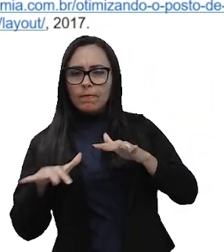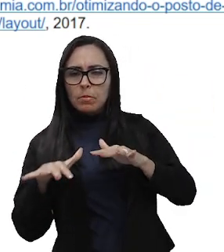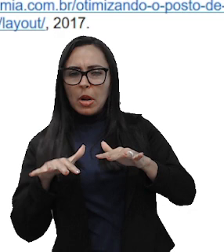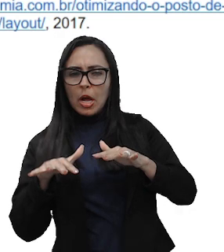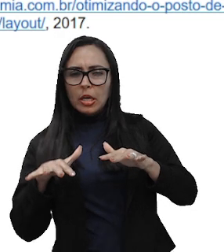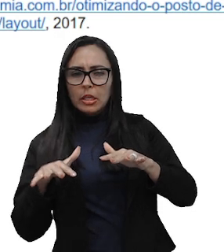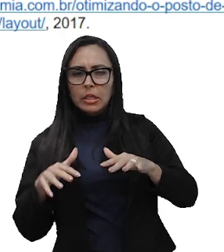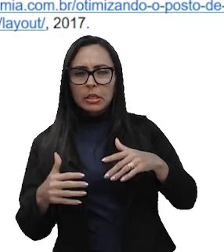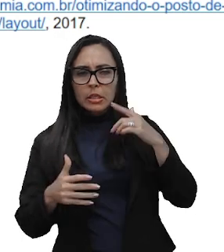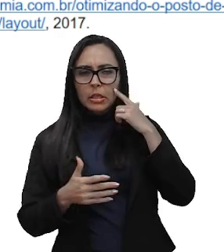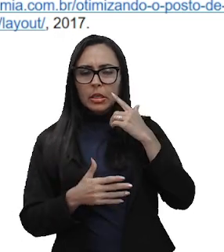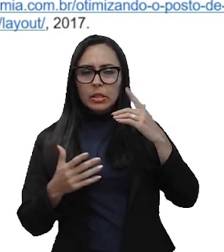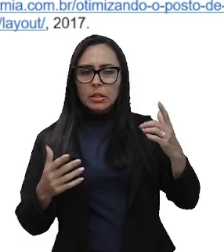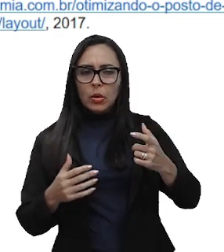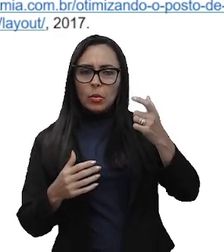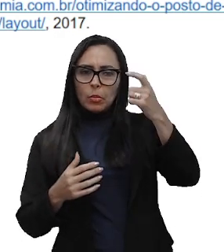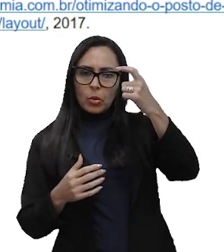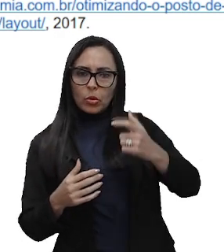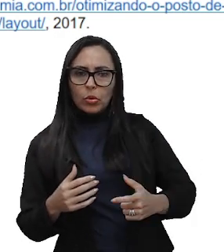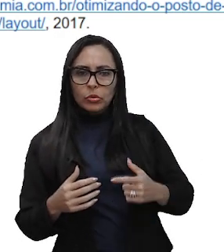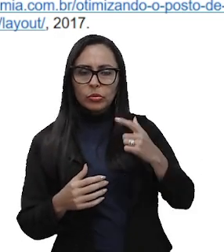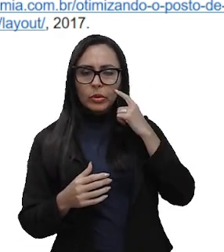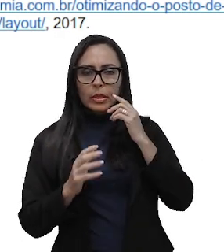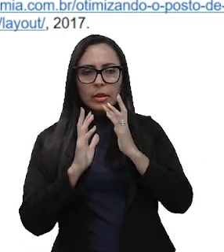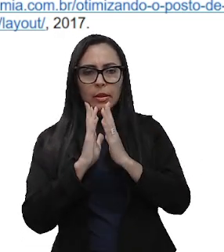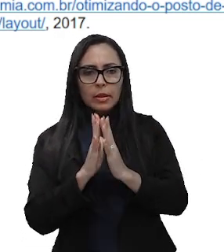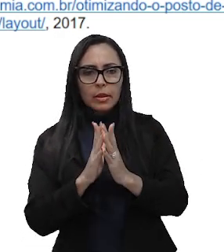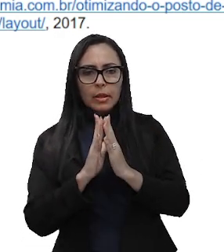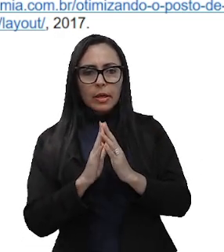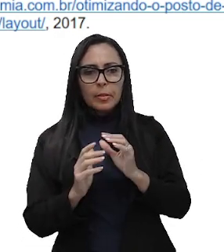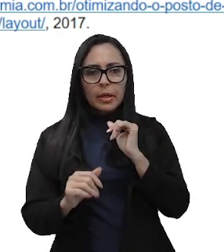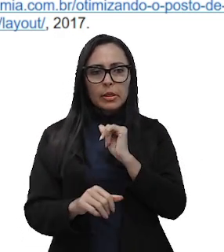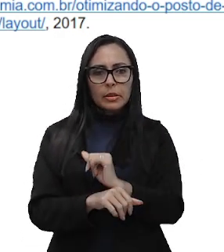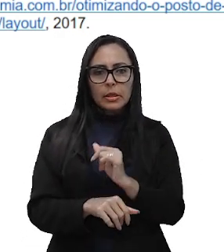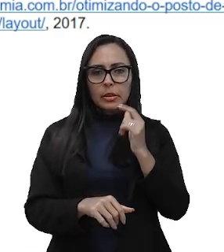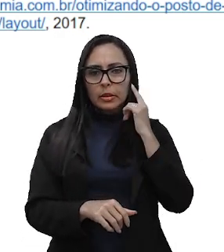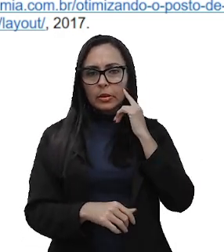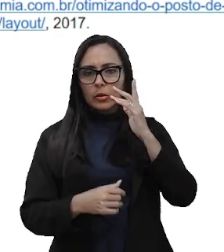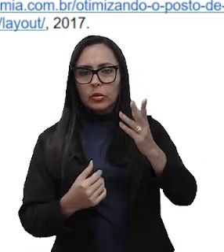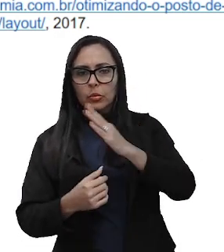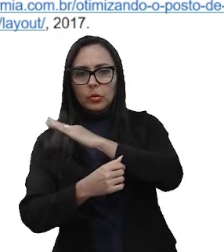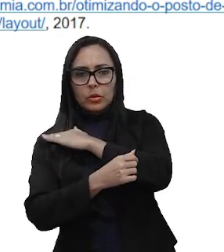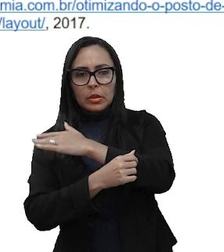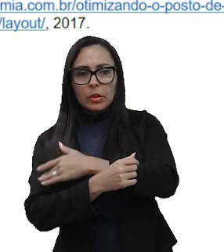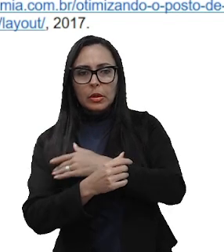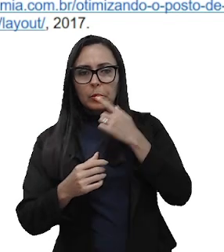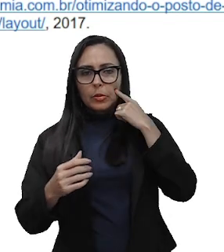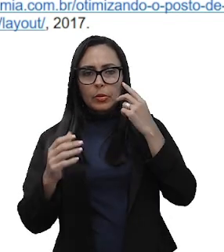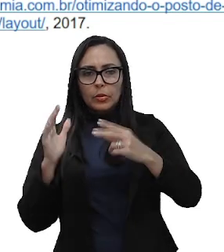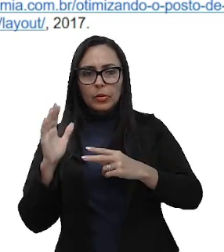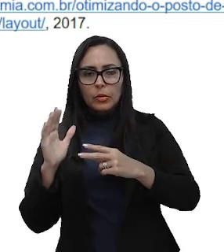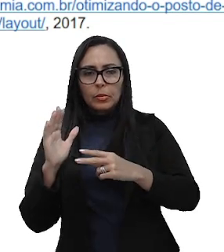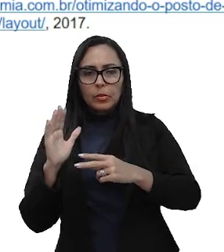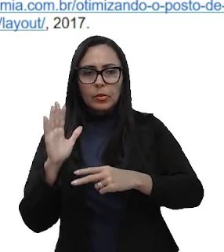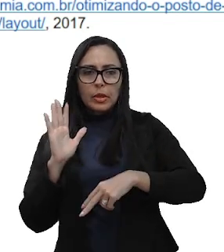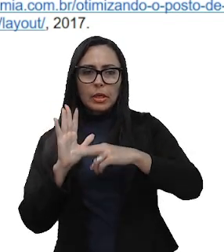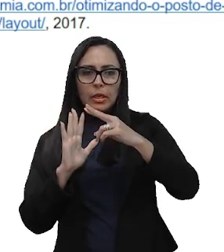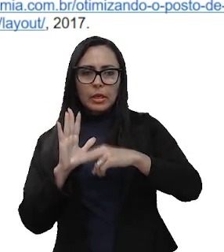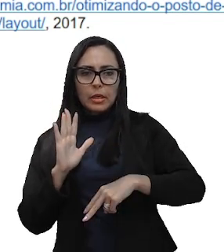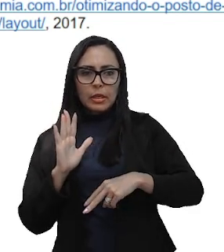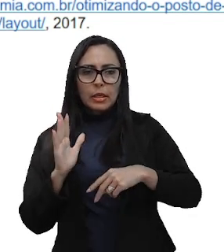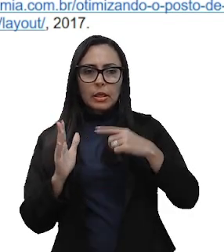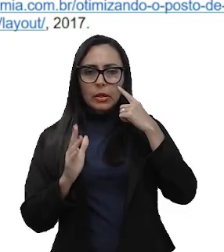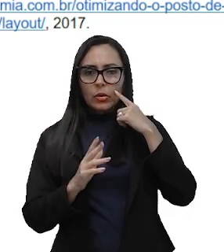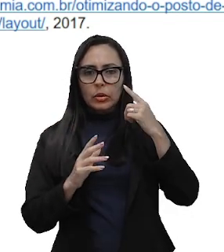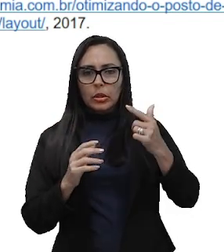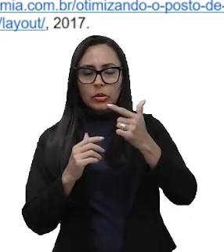força e posturas estáticas e dinâmicas relacionadas às lesões muscoesquelétricas, como a LER ou lesão por